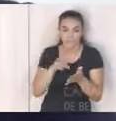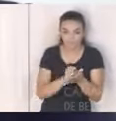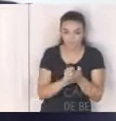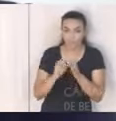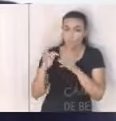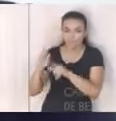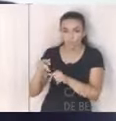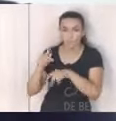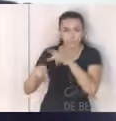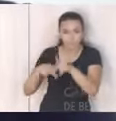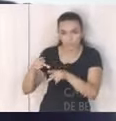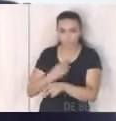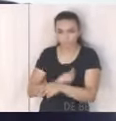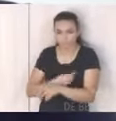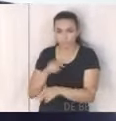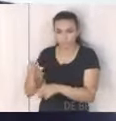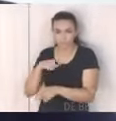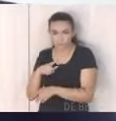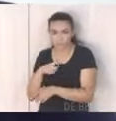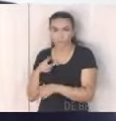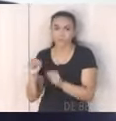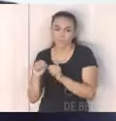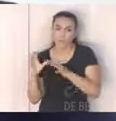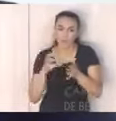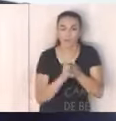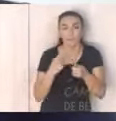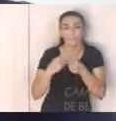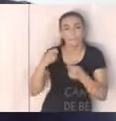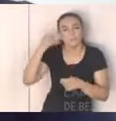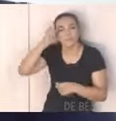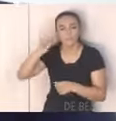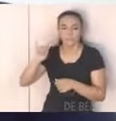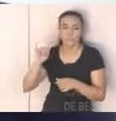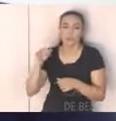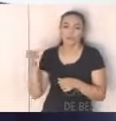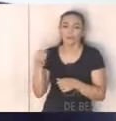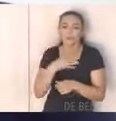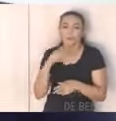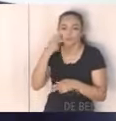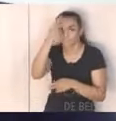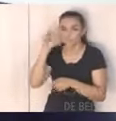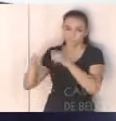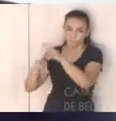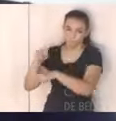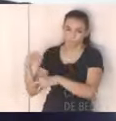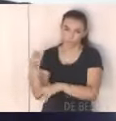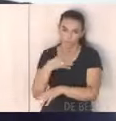toda a população presente lá no sentido de evitar novas ocupações na área né